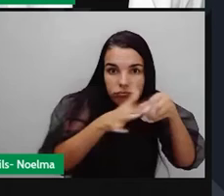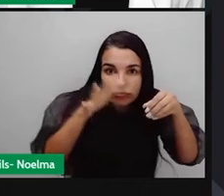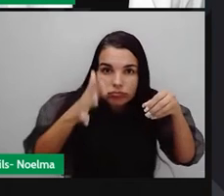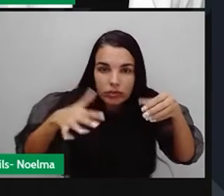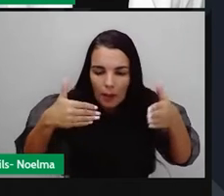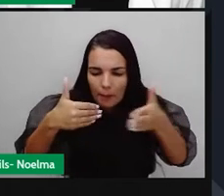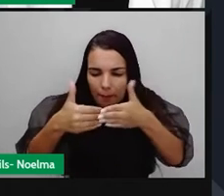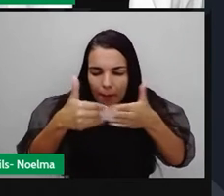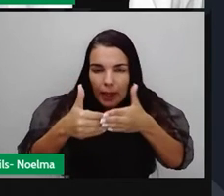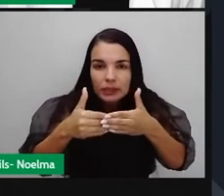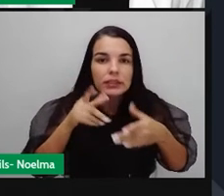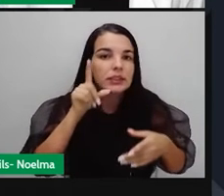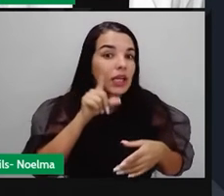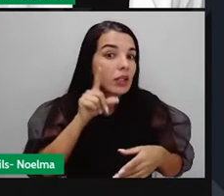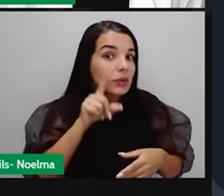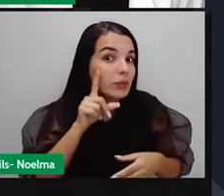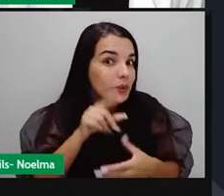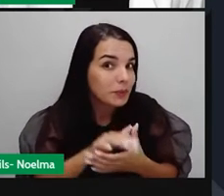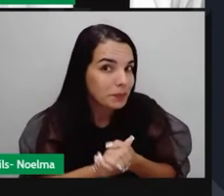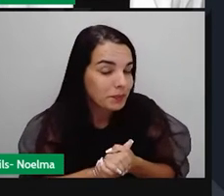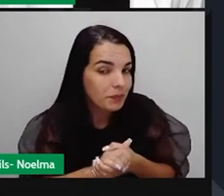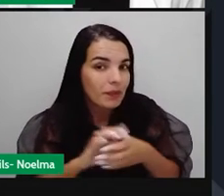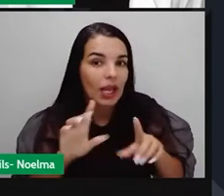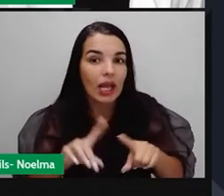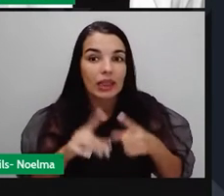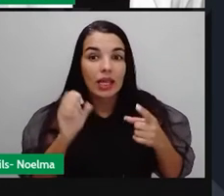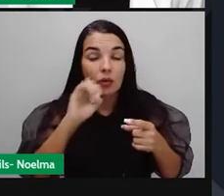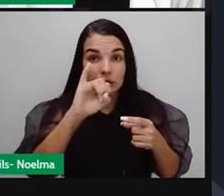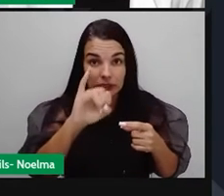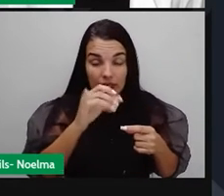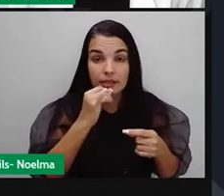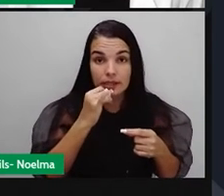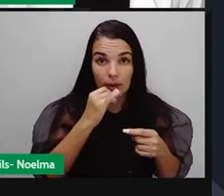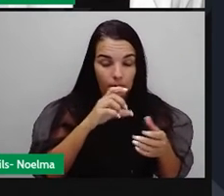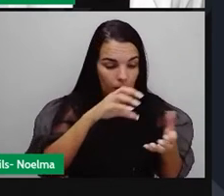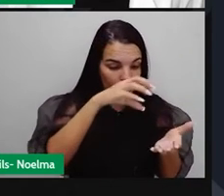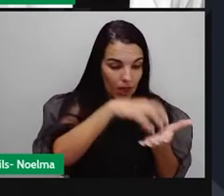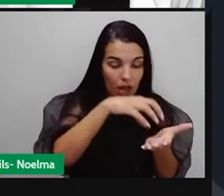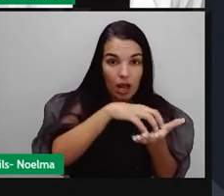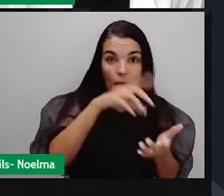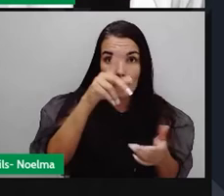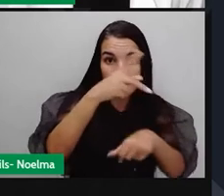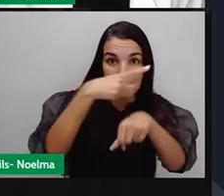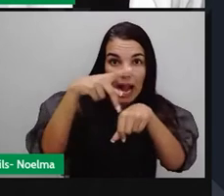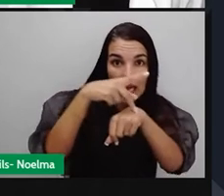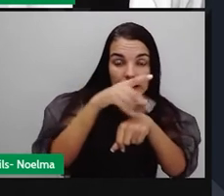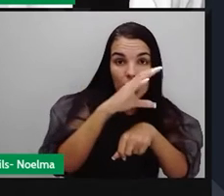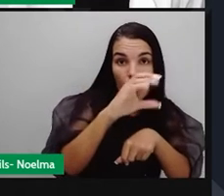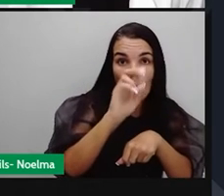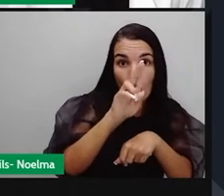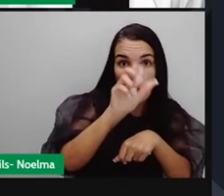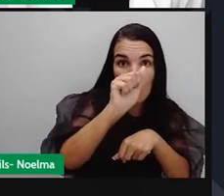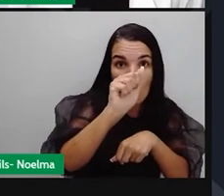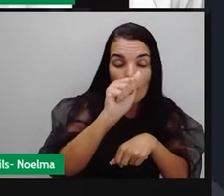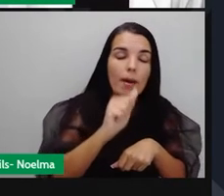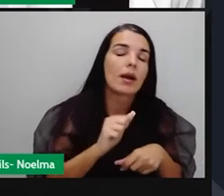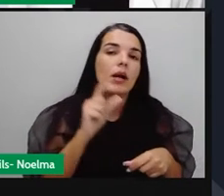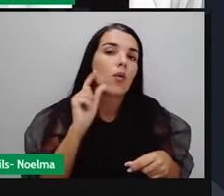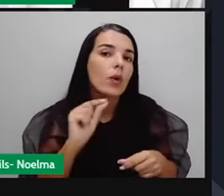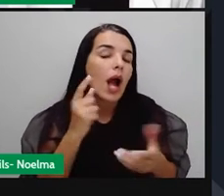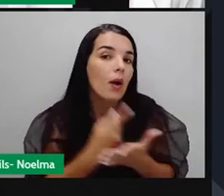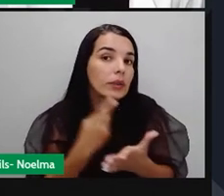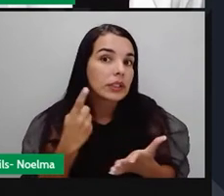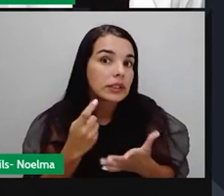pertinho dos Estados Unidos. E aí vocês veem na projeção, se mísseis nucleares fossem jogados a partir de Cuba, eles poderiam